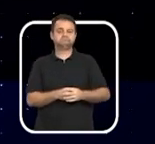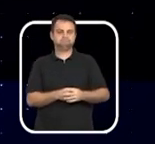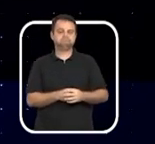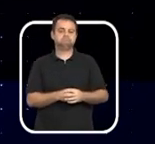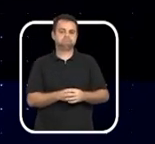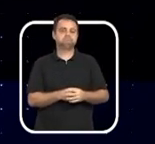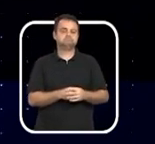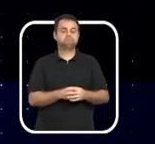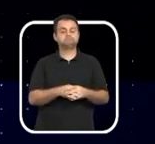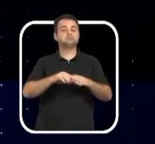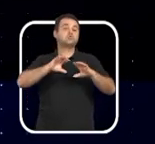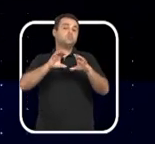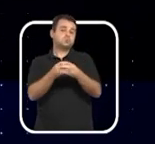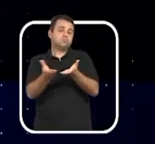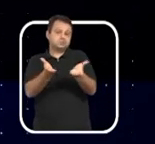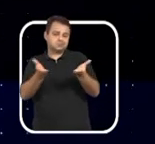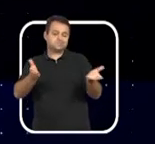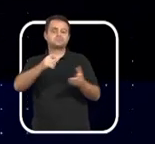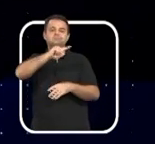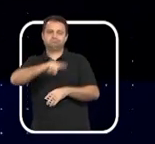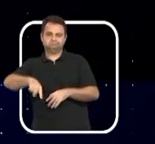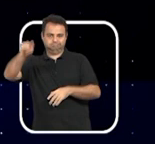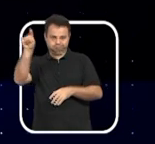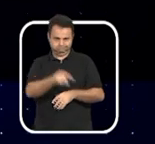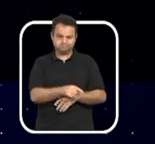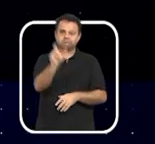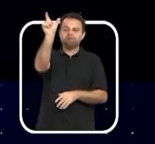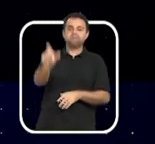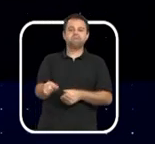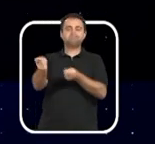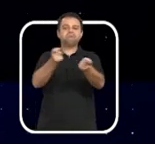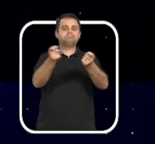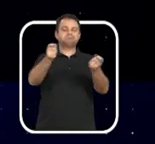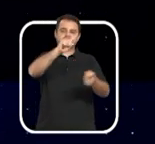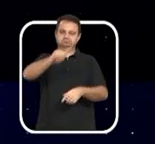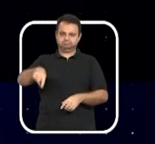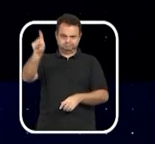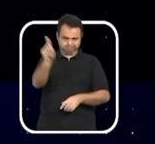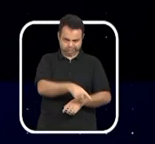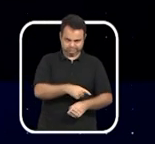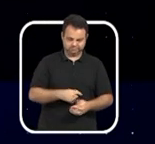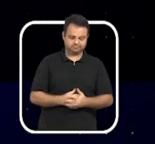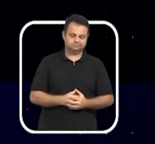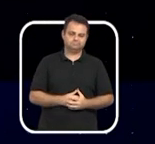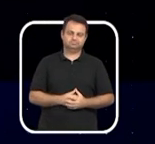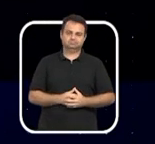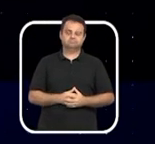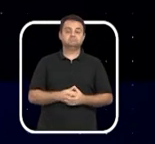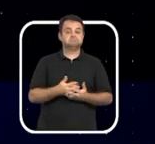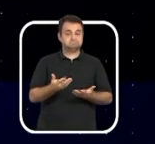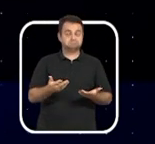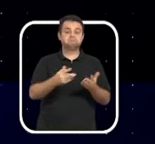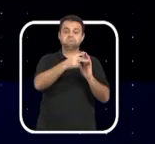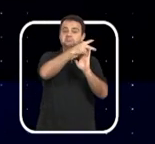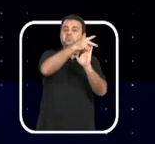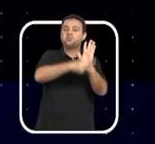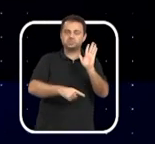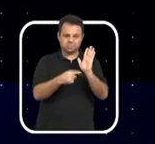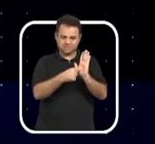assim a Comissão de Licitações e a figura do pregoeiro. Já o projeto